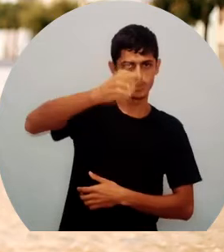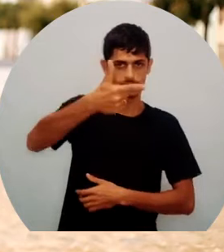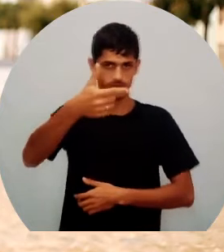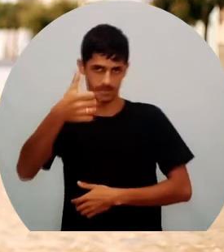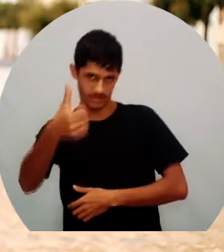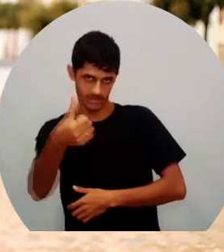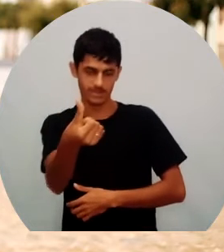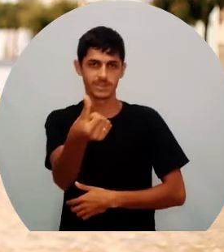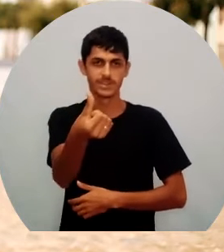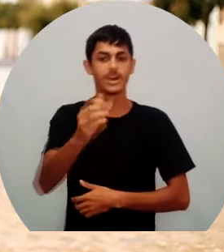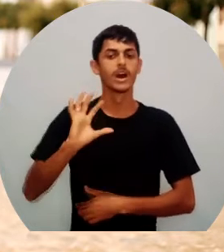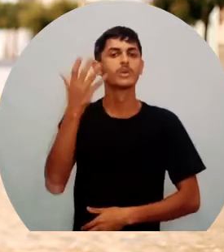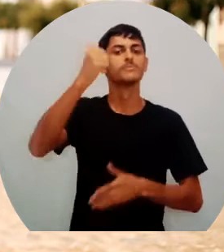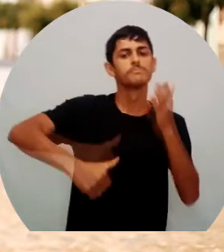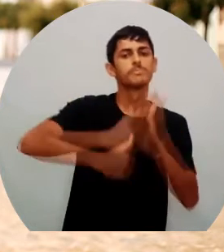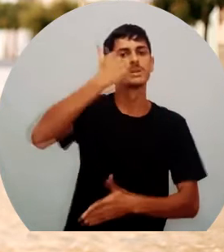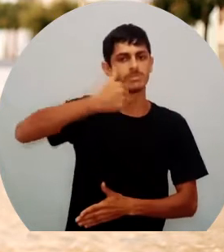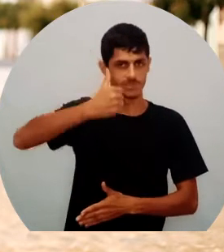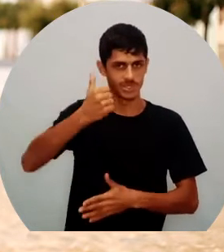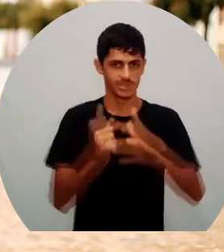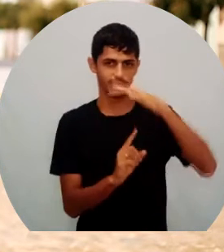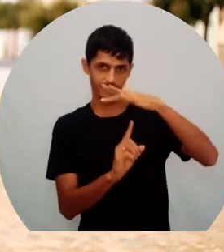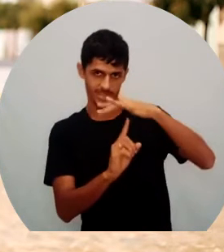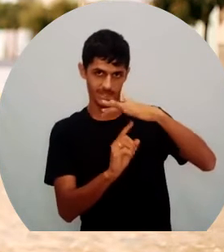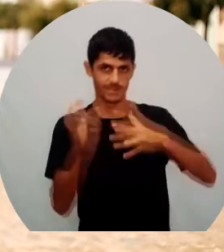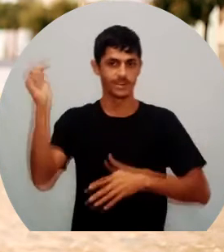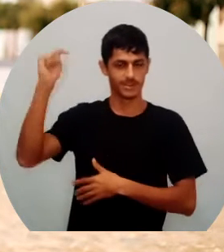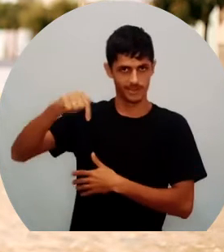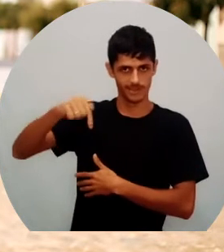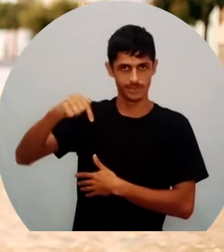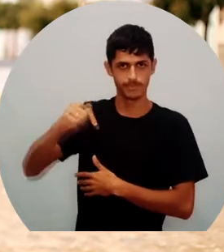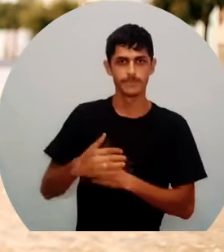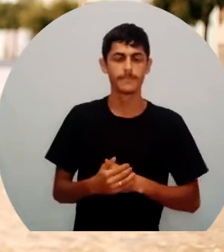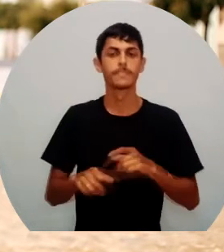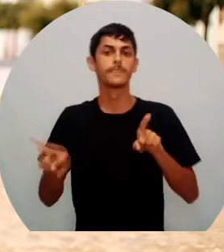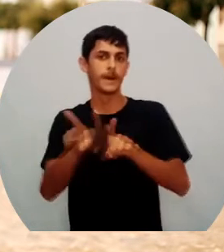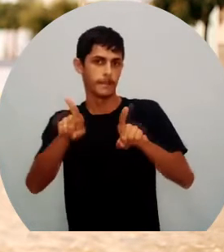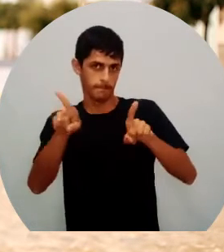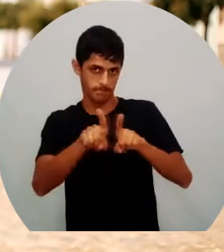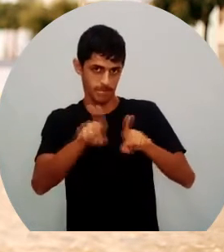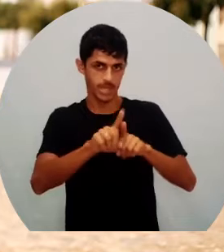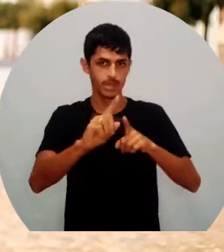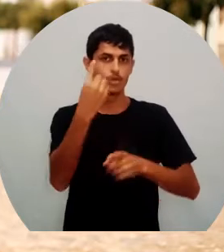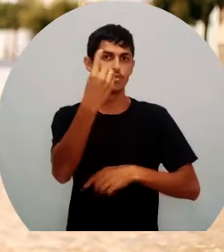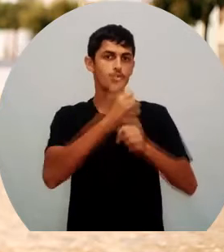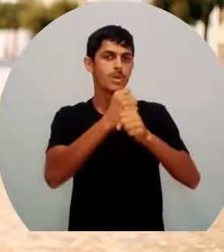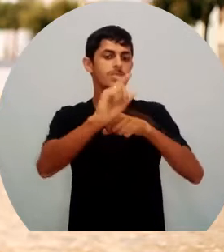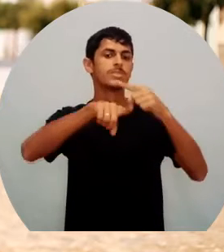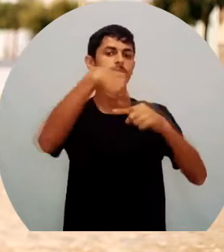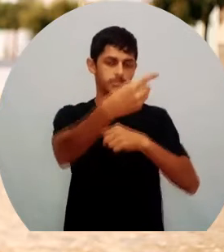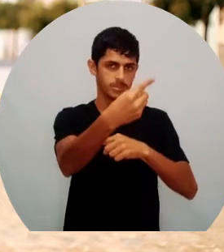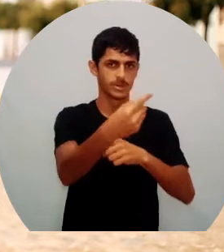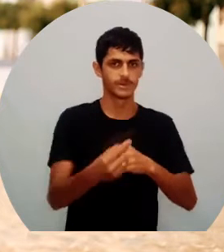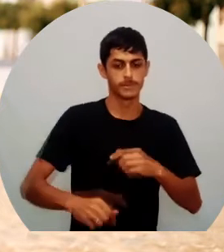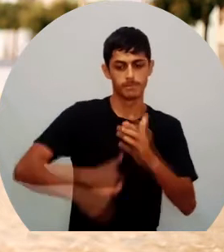feira aqui. Depois, nesse mesmo ano, foi construída a primeira casa aqui da vila, que fica aqui ao lado.